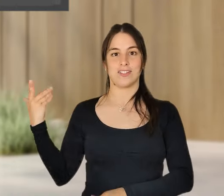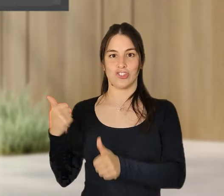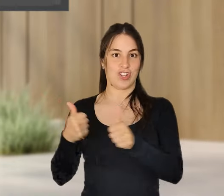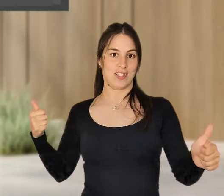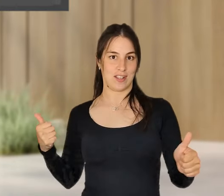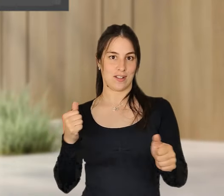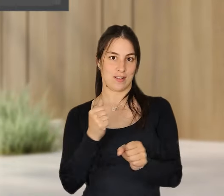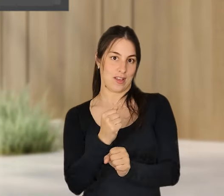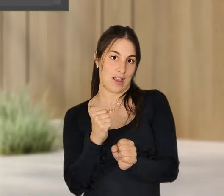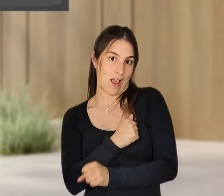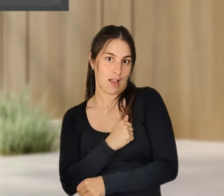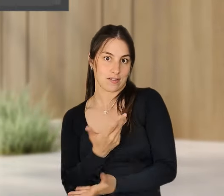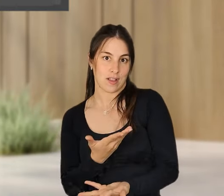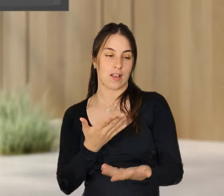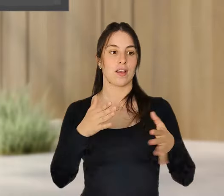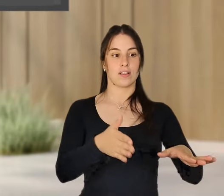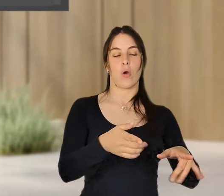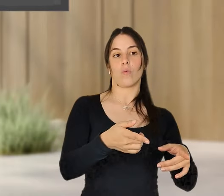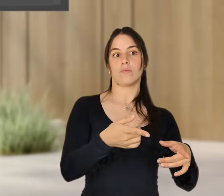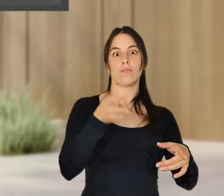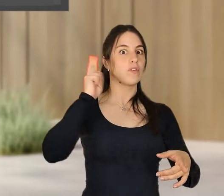esta valorização,